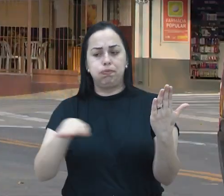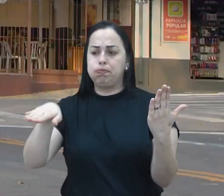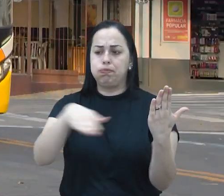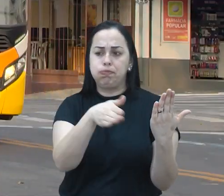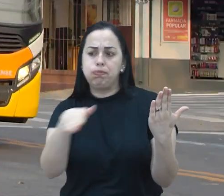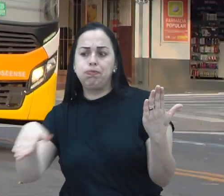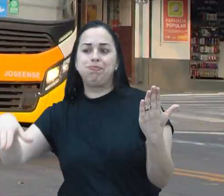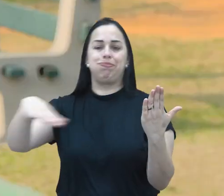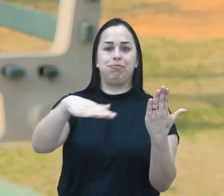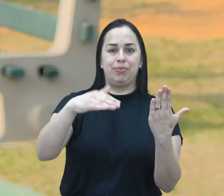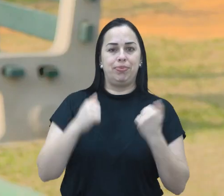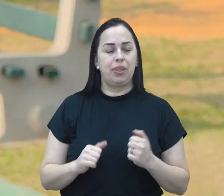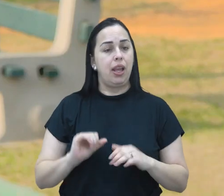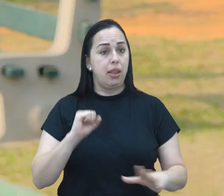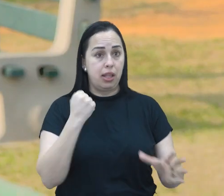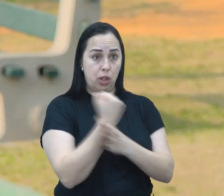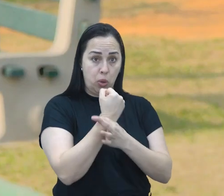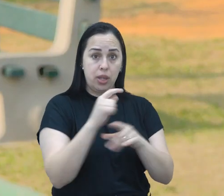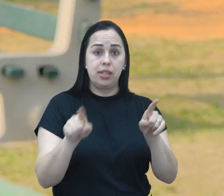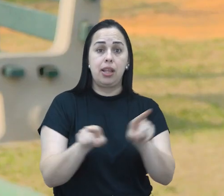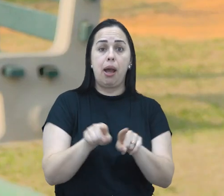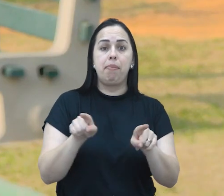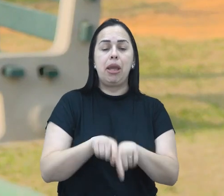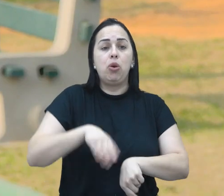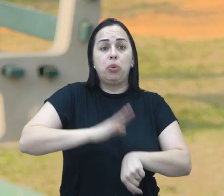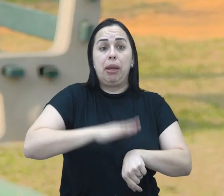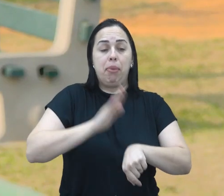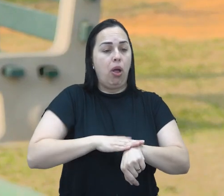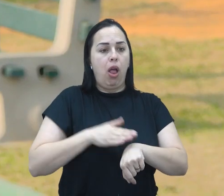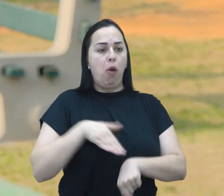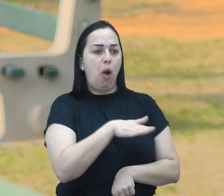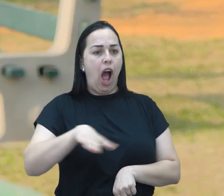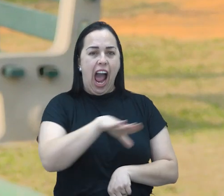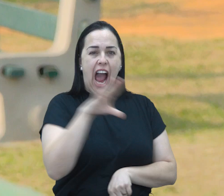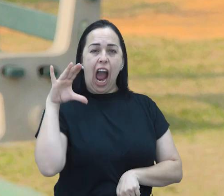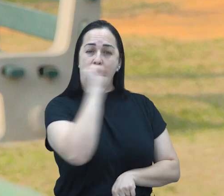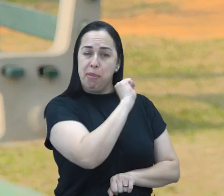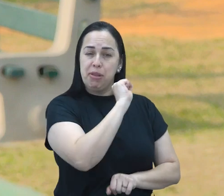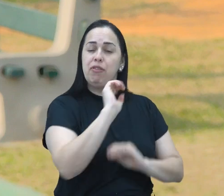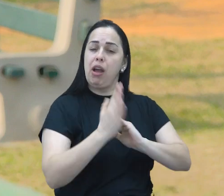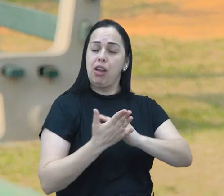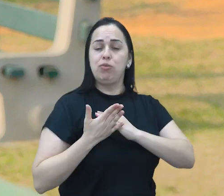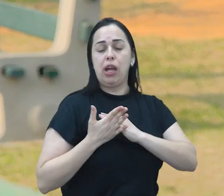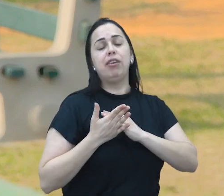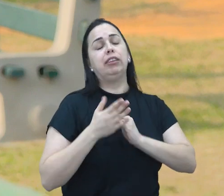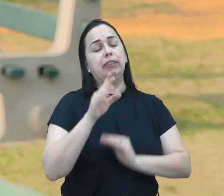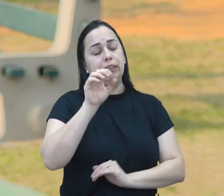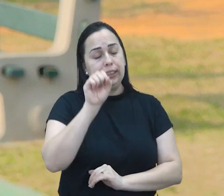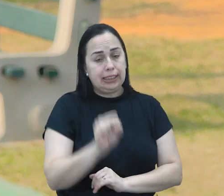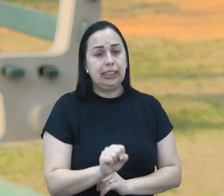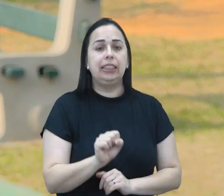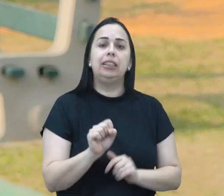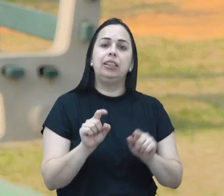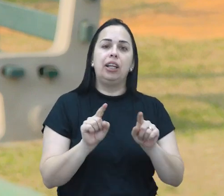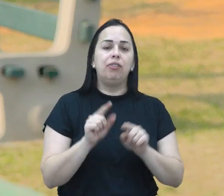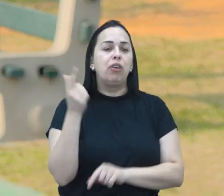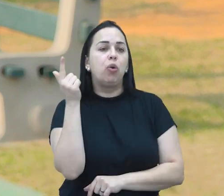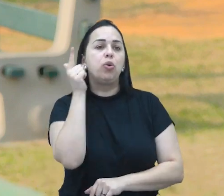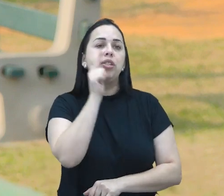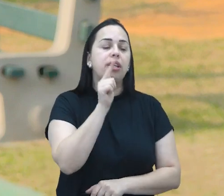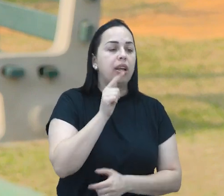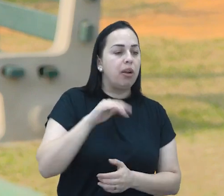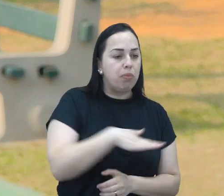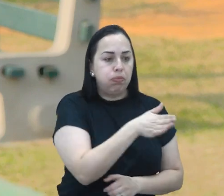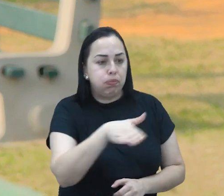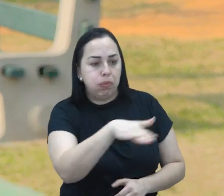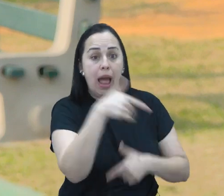enfrentar o trânsito. Não só com a segurança, como a otimização do tempo, né? O não vai facilitar para a gente também, a gente vai conseguir